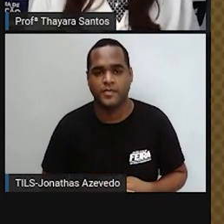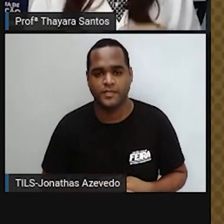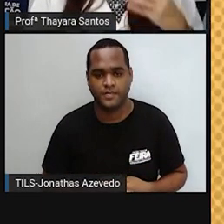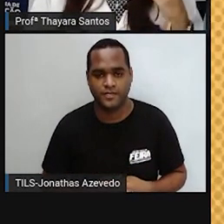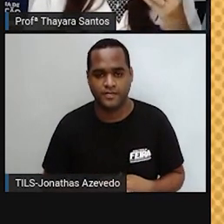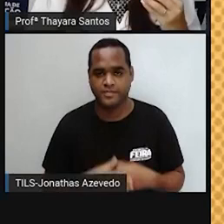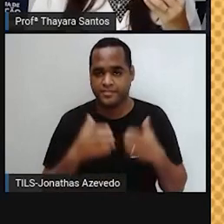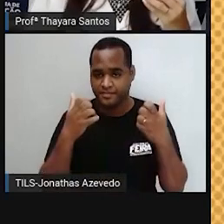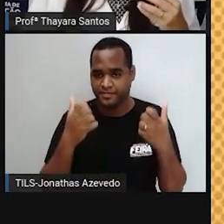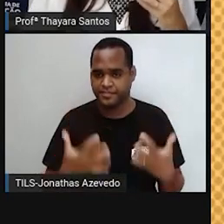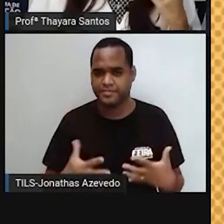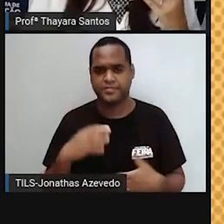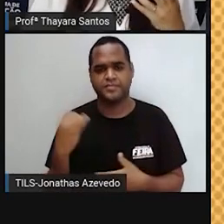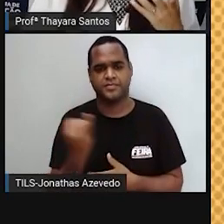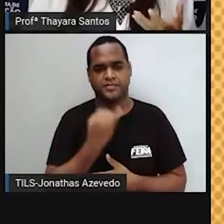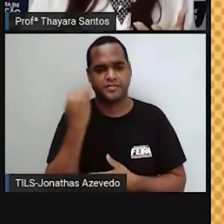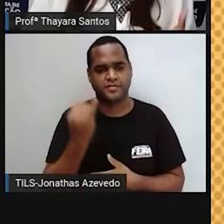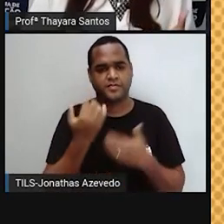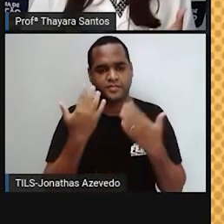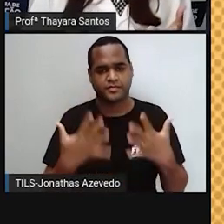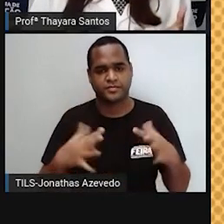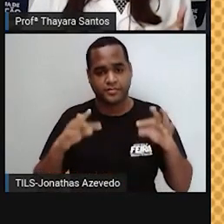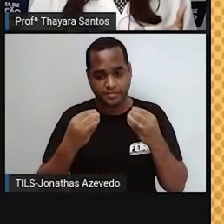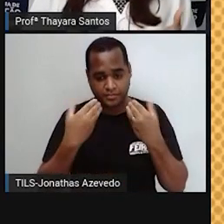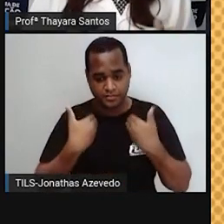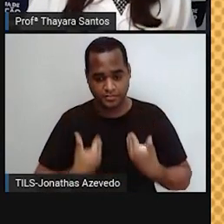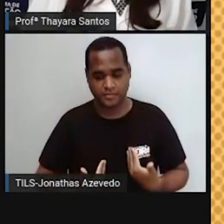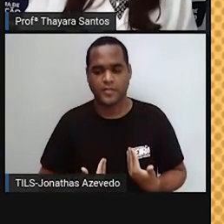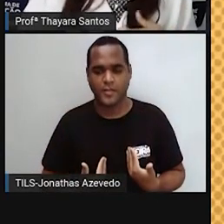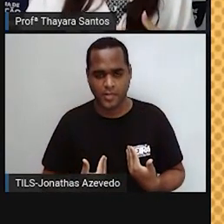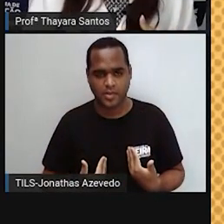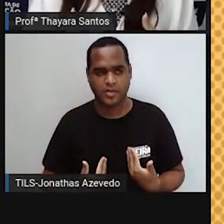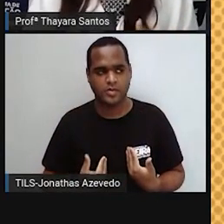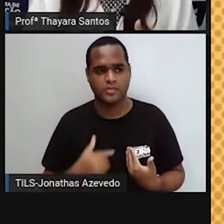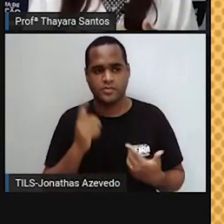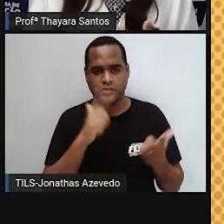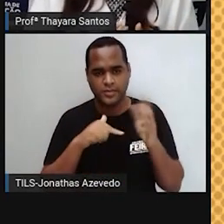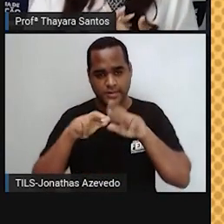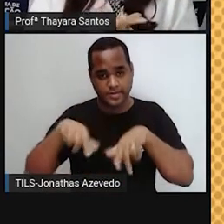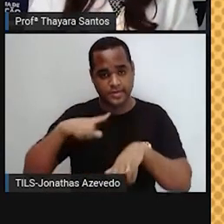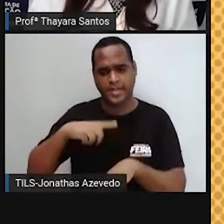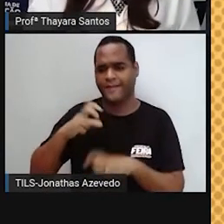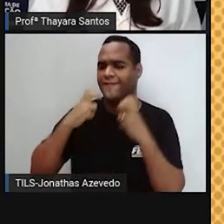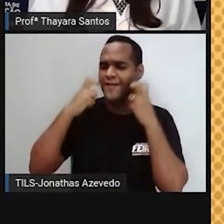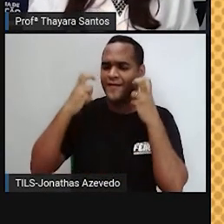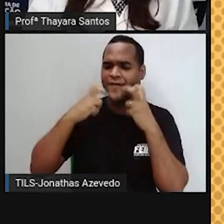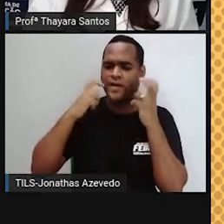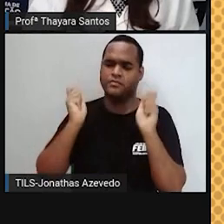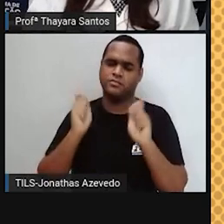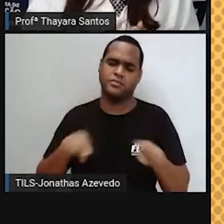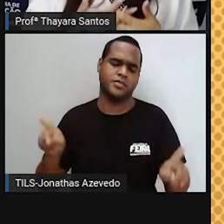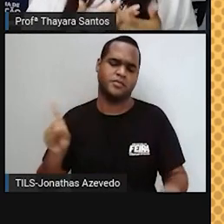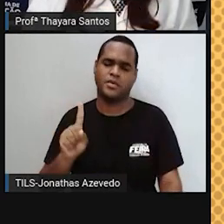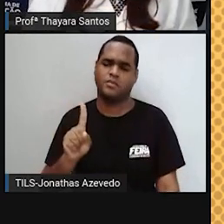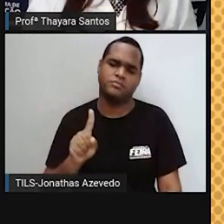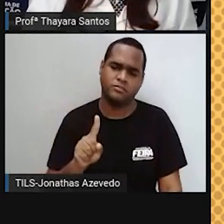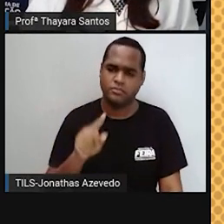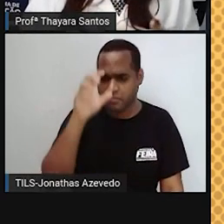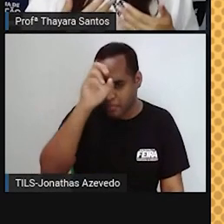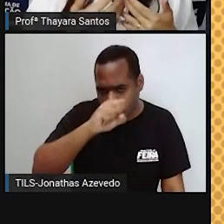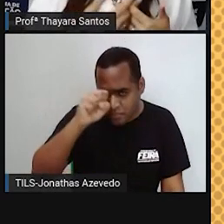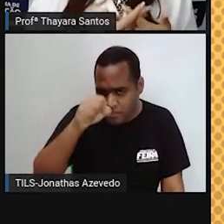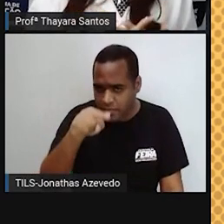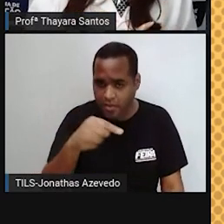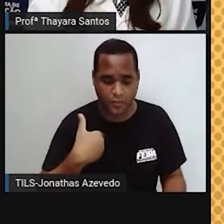E uma coisa também que é muito importante que vocês saibam, gente, é que não precisa ter vergonha de aprender sobre o seu corpo.